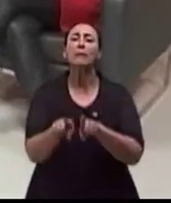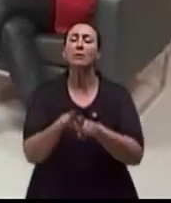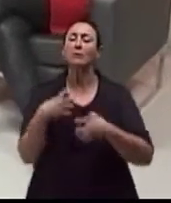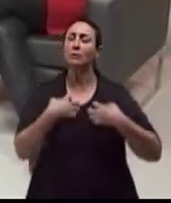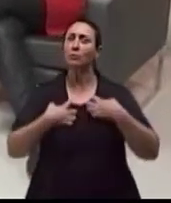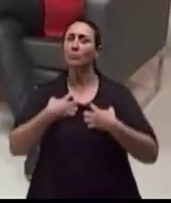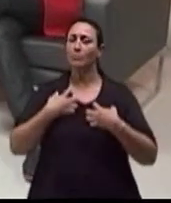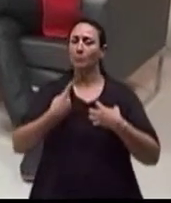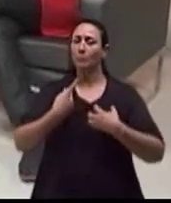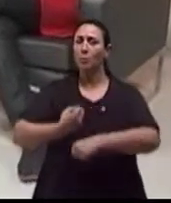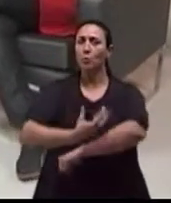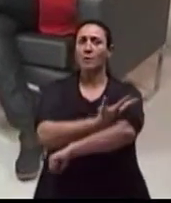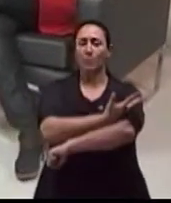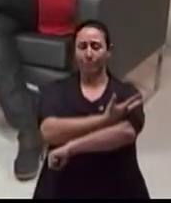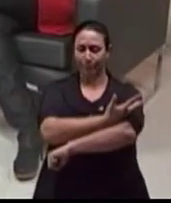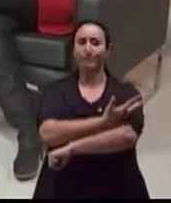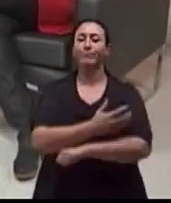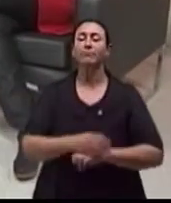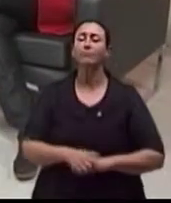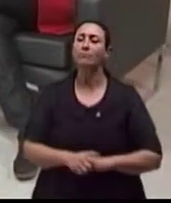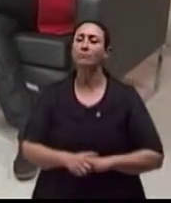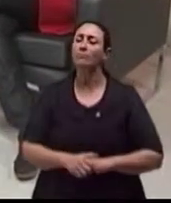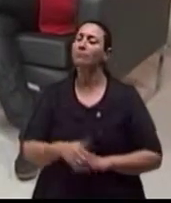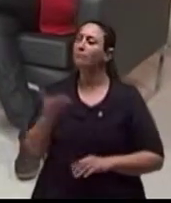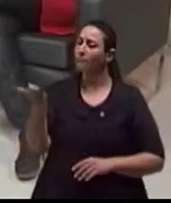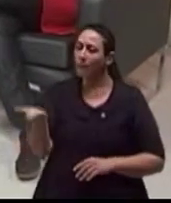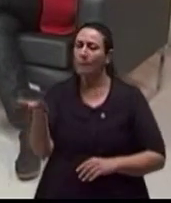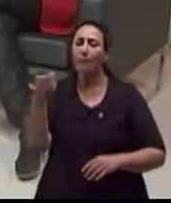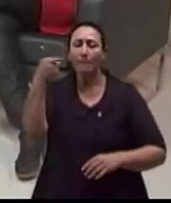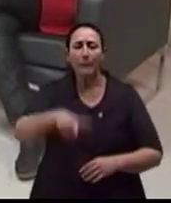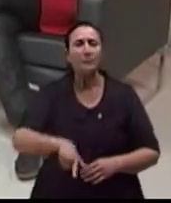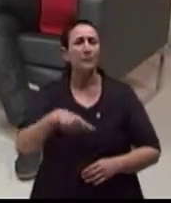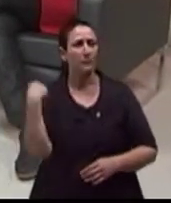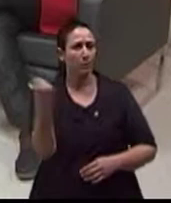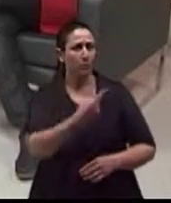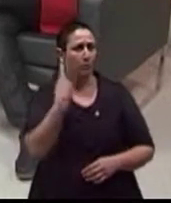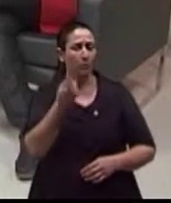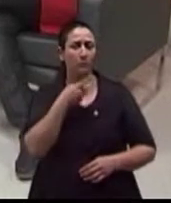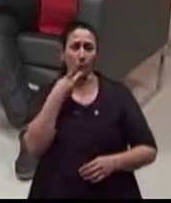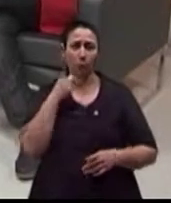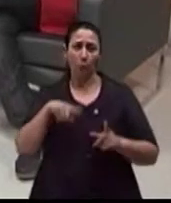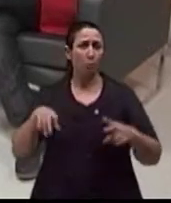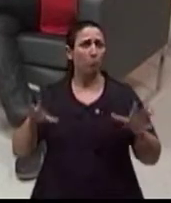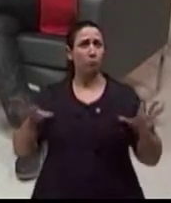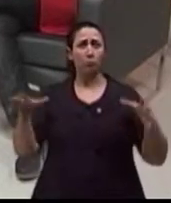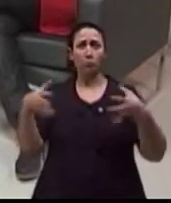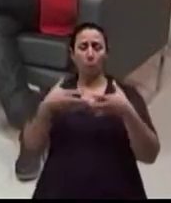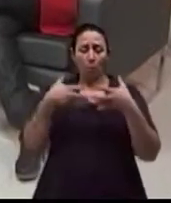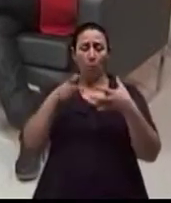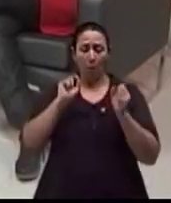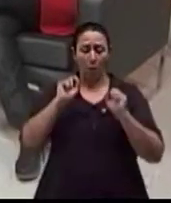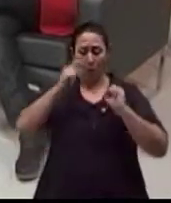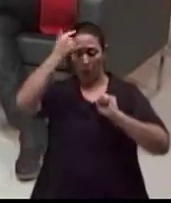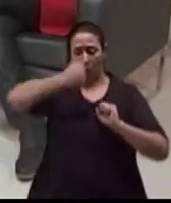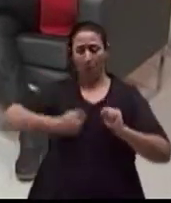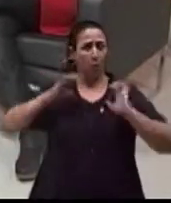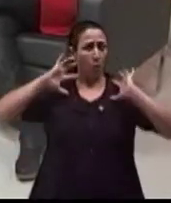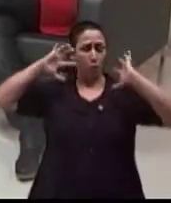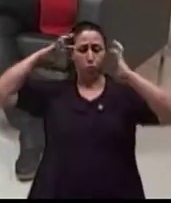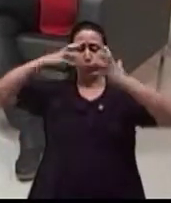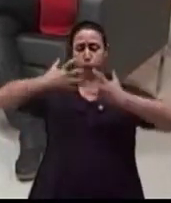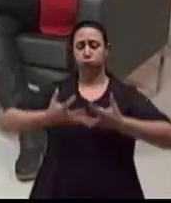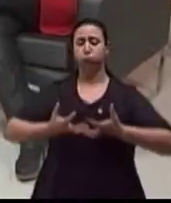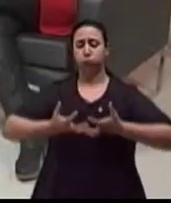vê? Mais uma vez, o que a gente sempre fala aqui no programa, nós somos um todo. Exato. O nosso organismo é um todo, não dá para